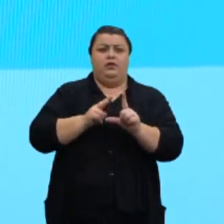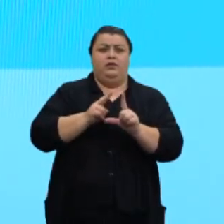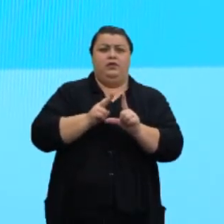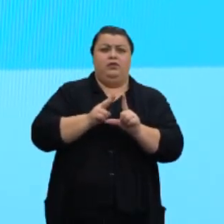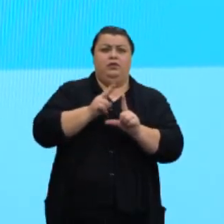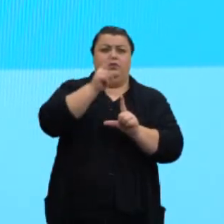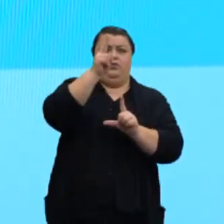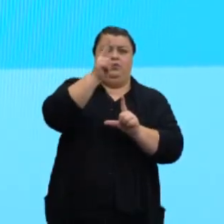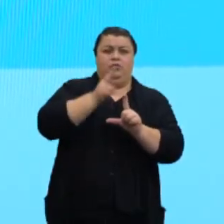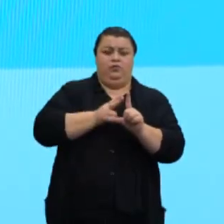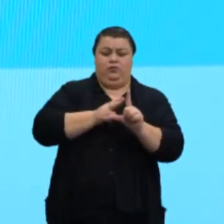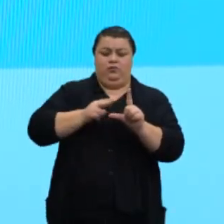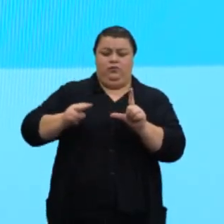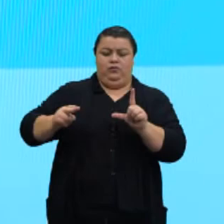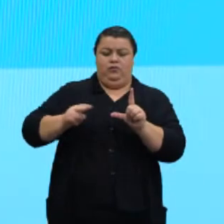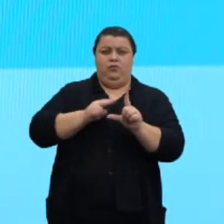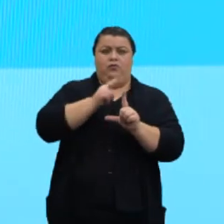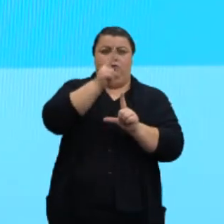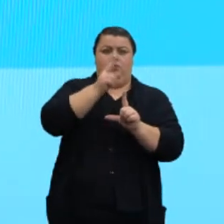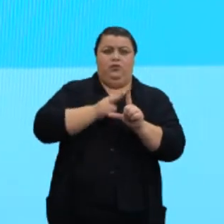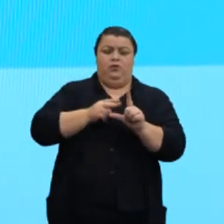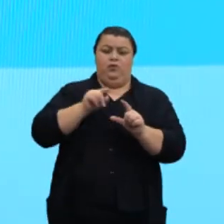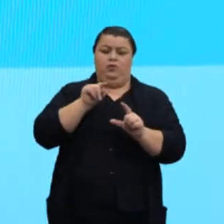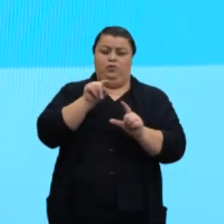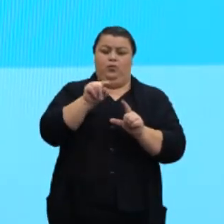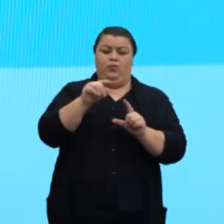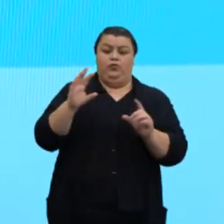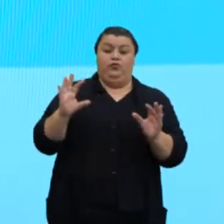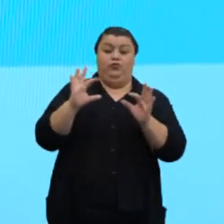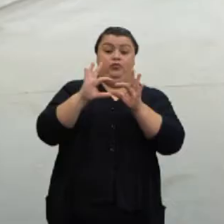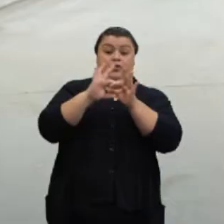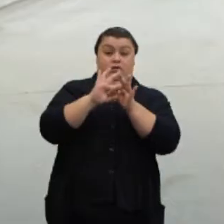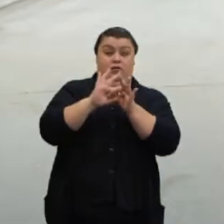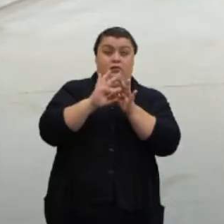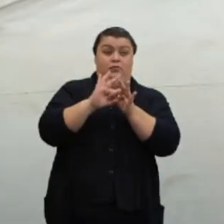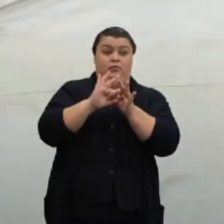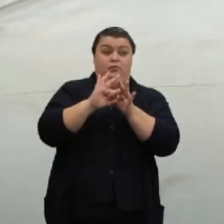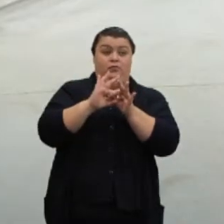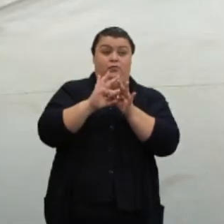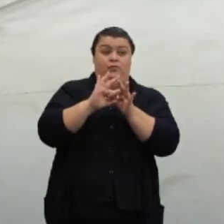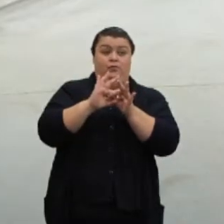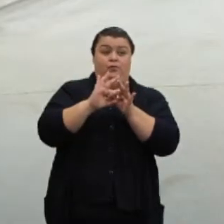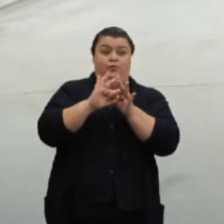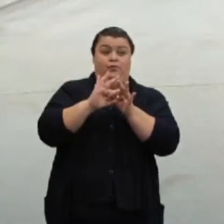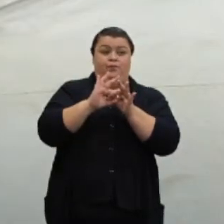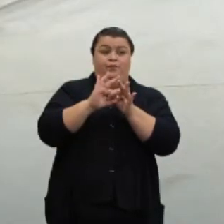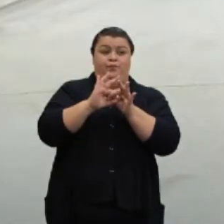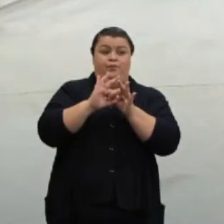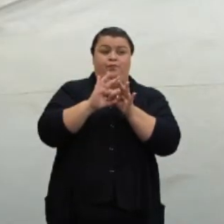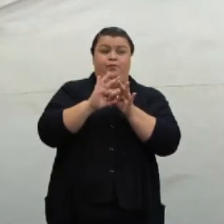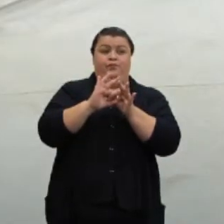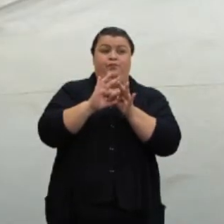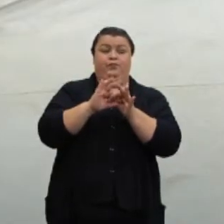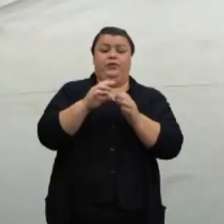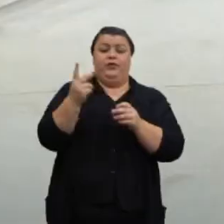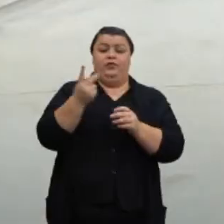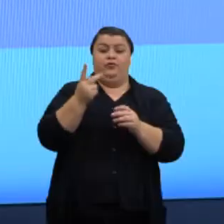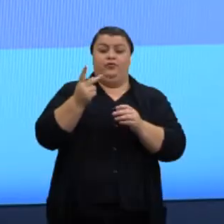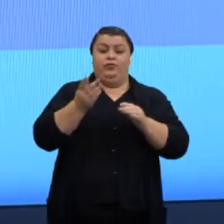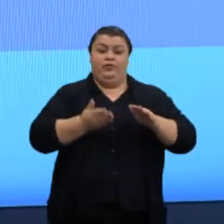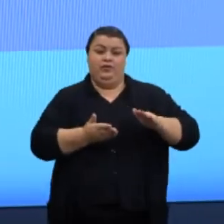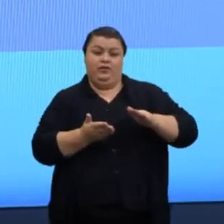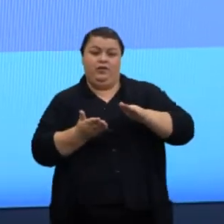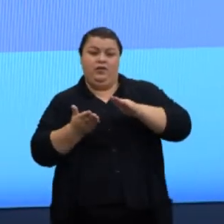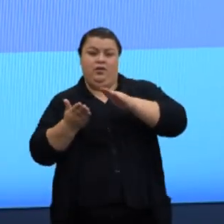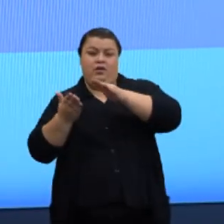formando aqui um ângulo, um ponto de intersecção entre elas. E as duas retas paralelas, aquelas